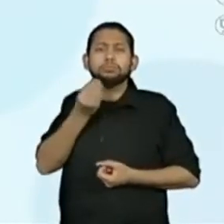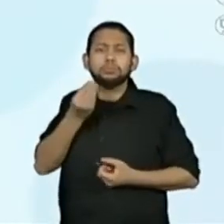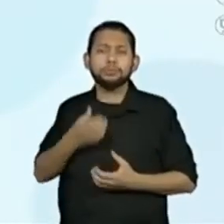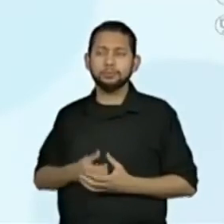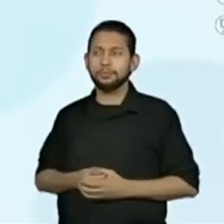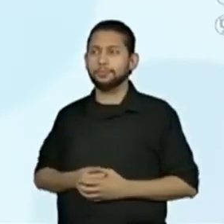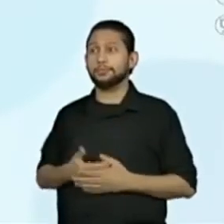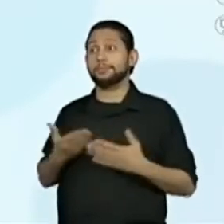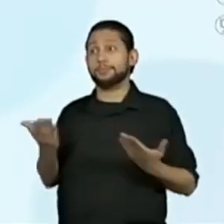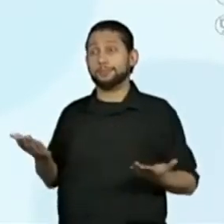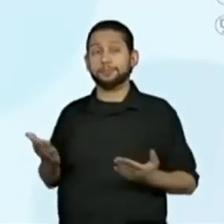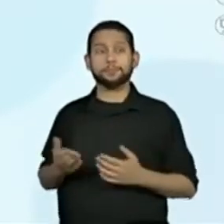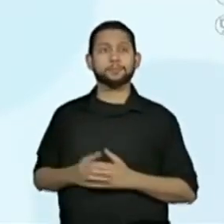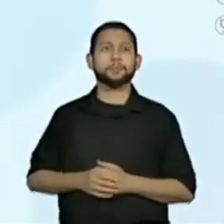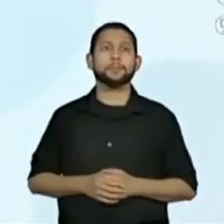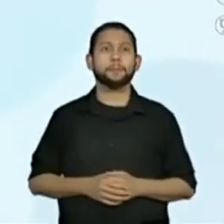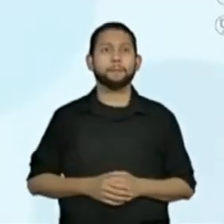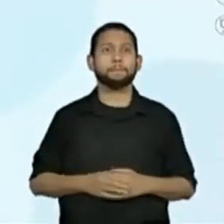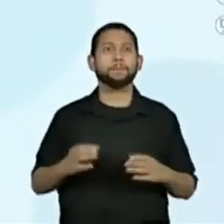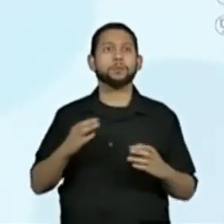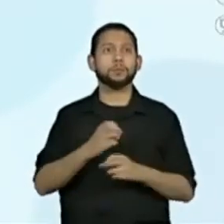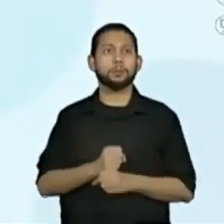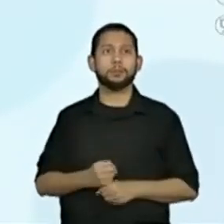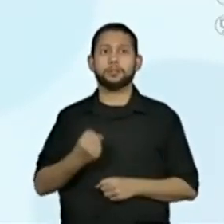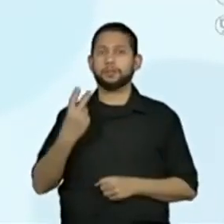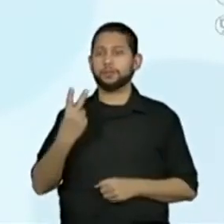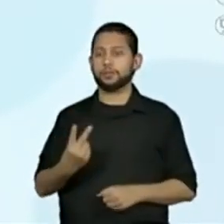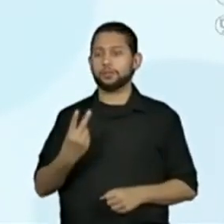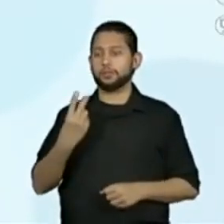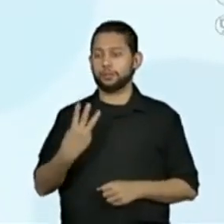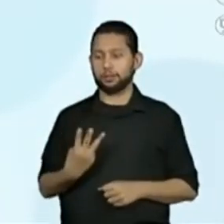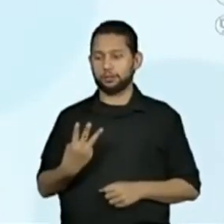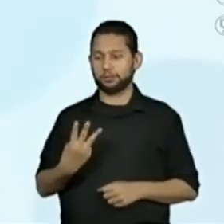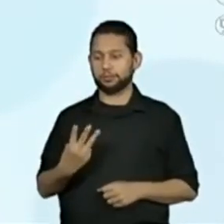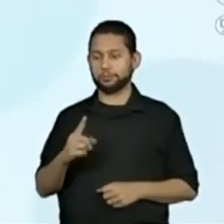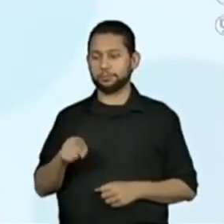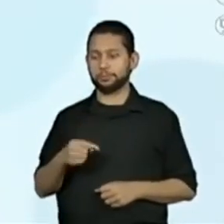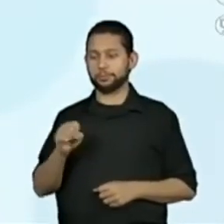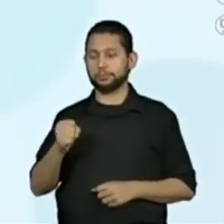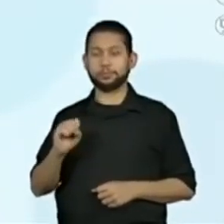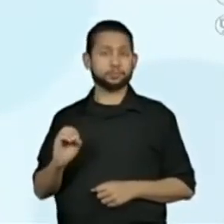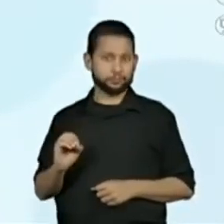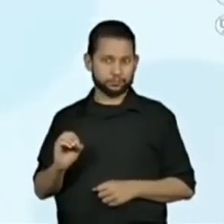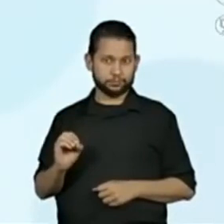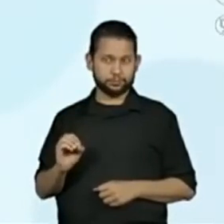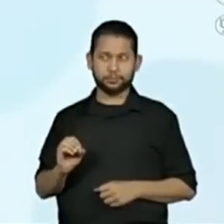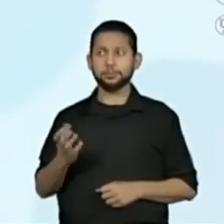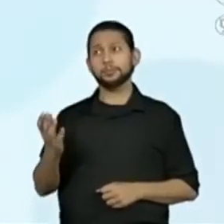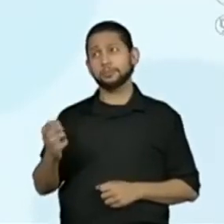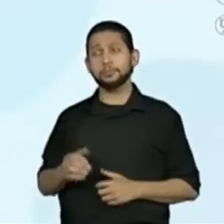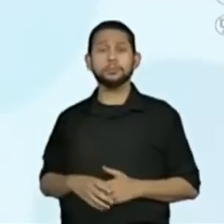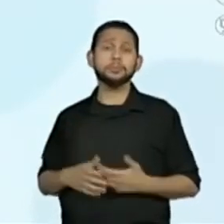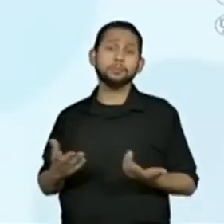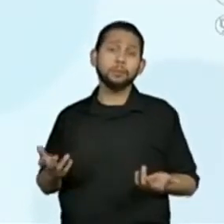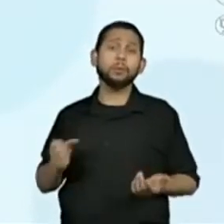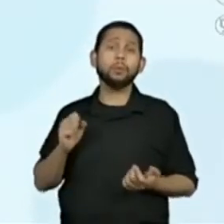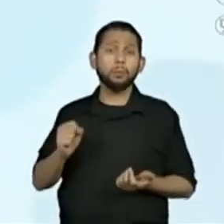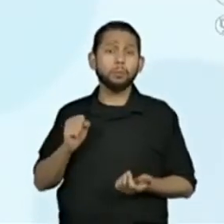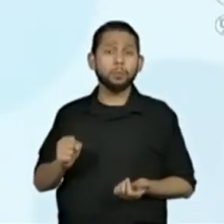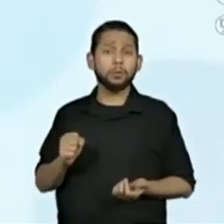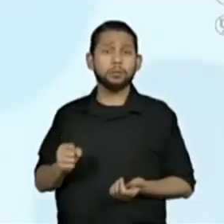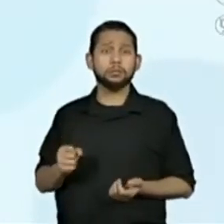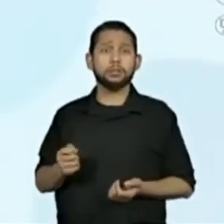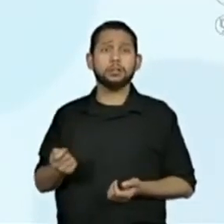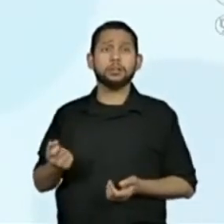Lembrando que a compra deu R$ 23,80. Olha, a professora Lucy disse que ele podia ter dado R$,30. R